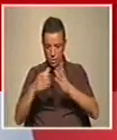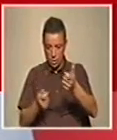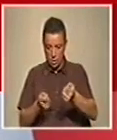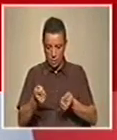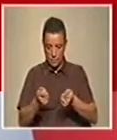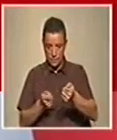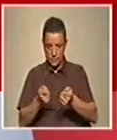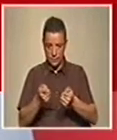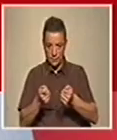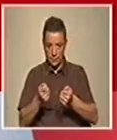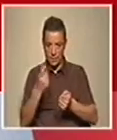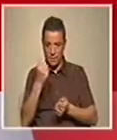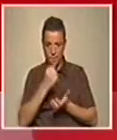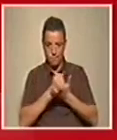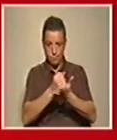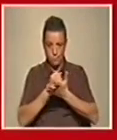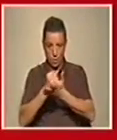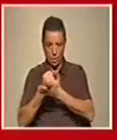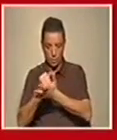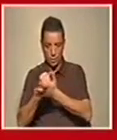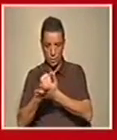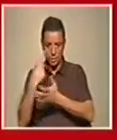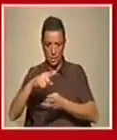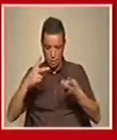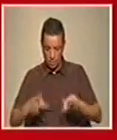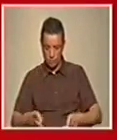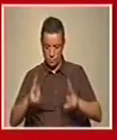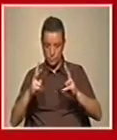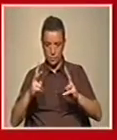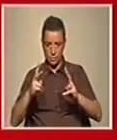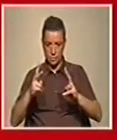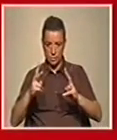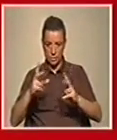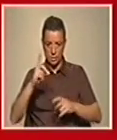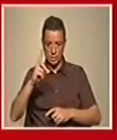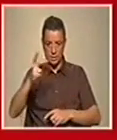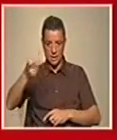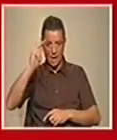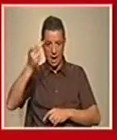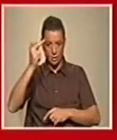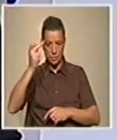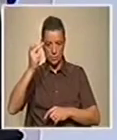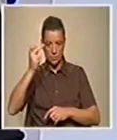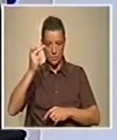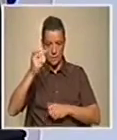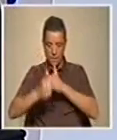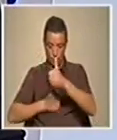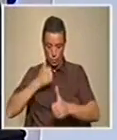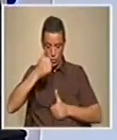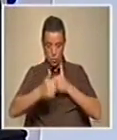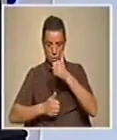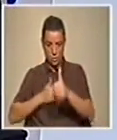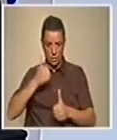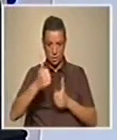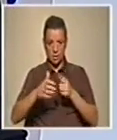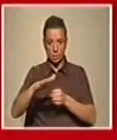aos programas de financiamento estratégico que vão estar disponíveis nos próximos seis E vão concorrer em bloco, é isso? Numa grande quantidade